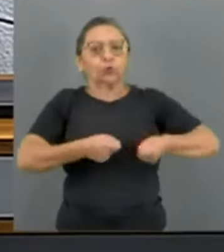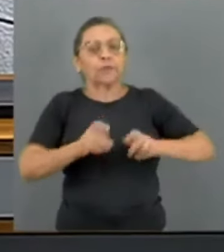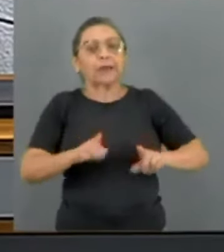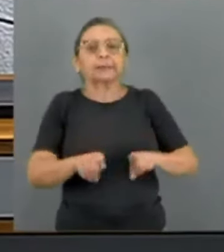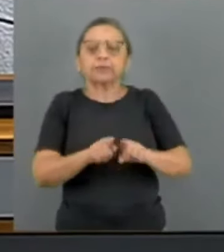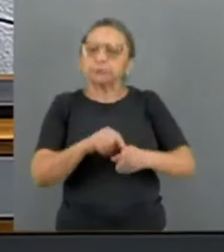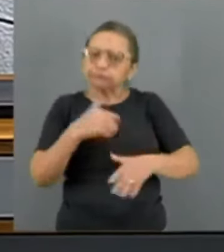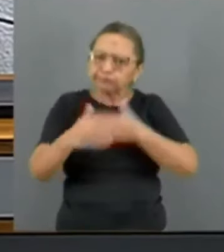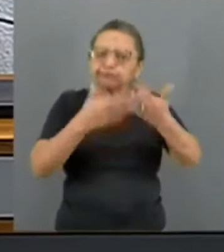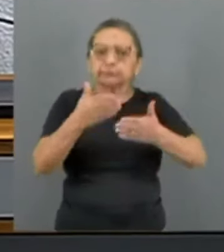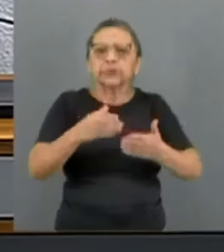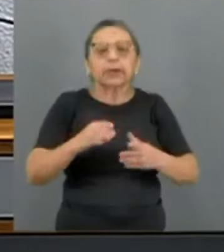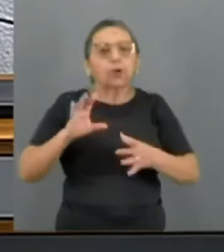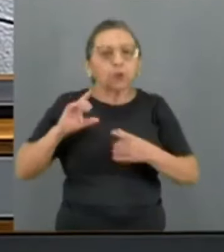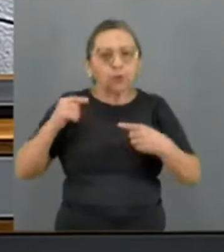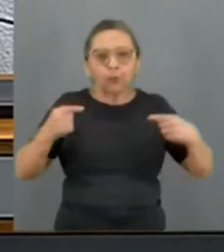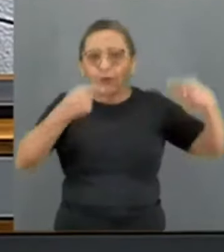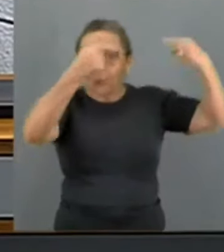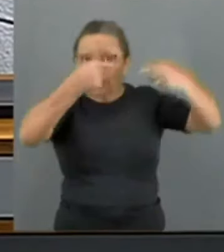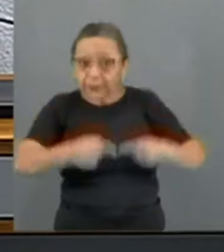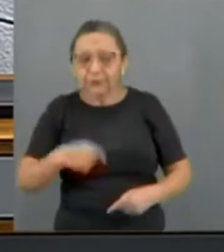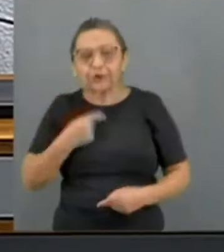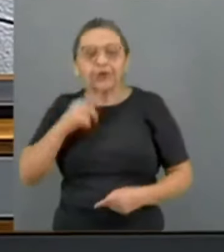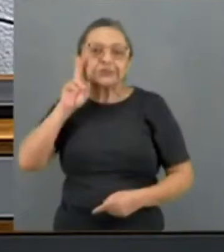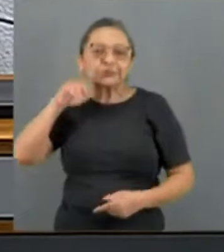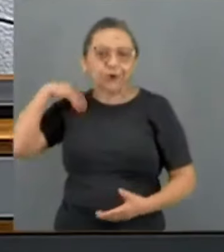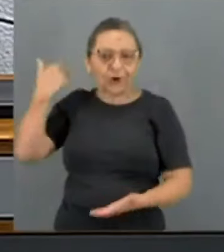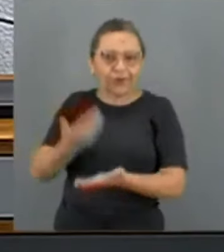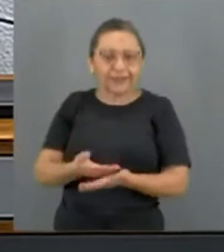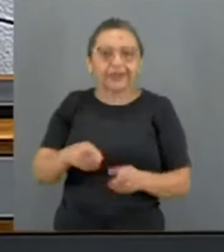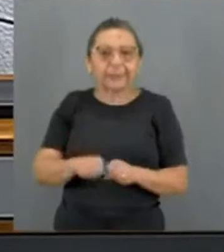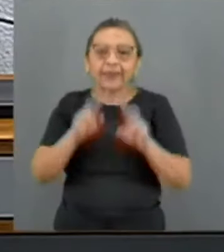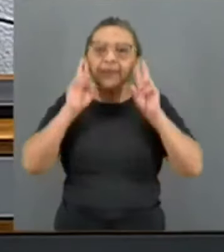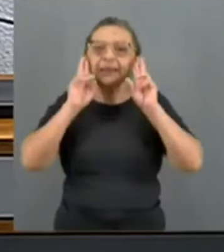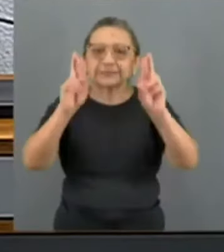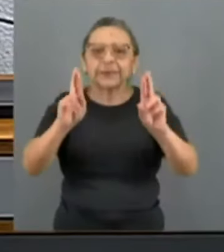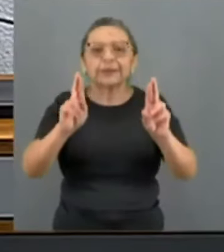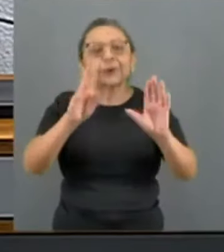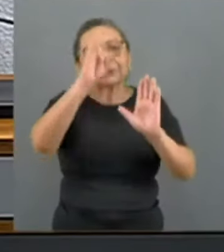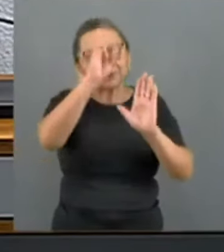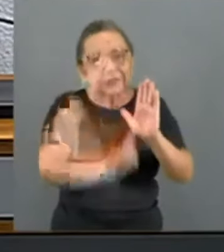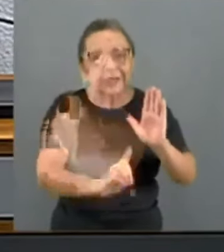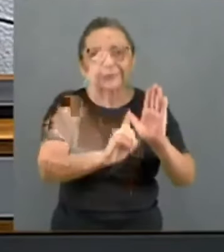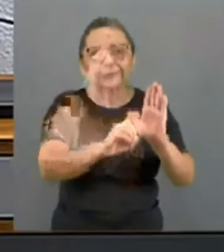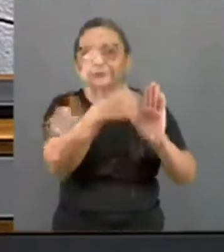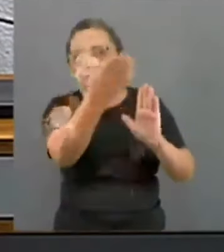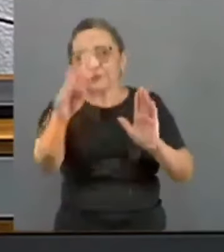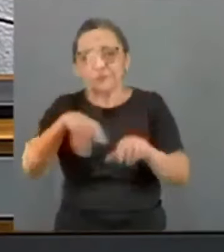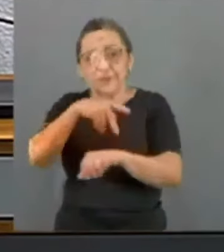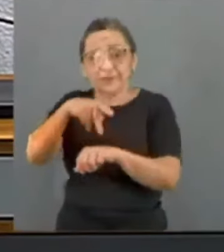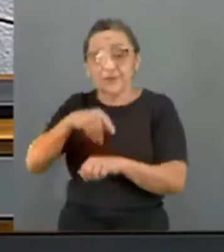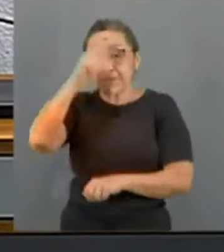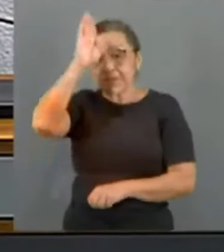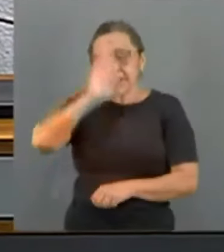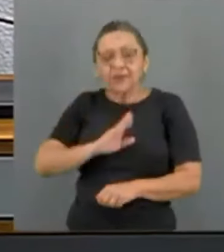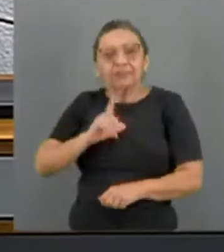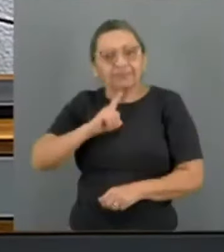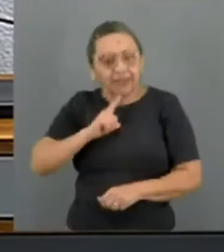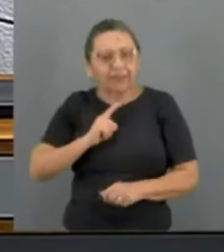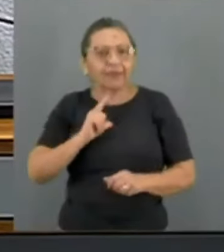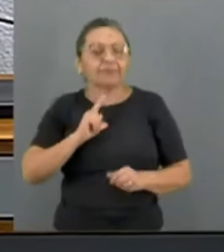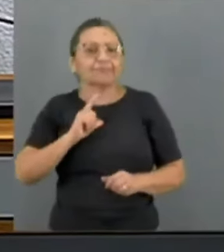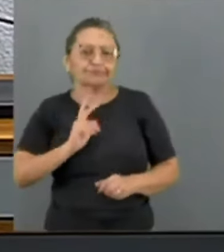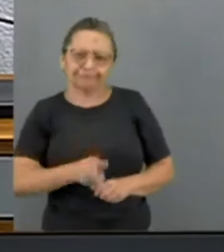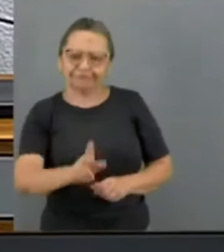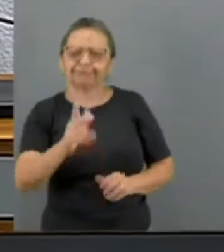coerente com a nossa história diplomática e com respeito ao direito internacional. O Brasil mantém em canais de interlocuções